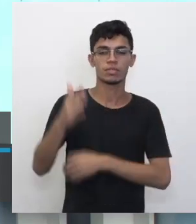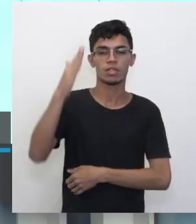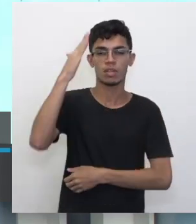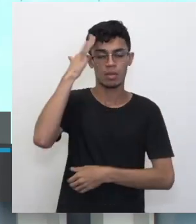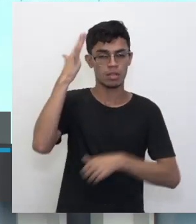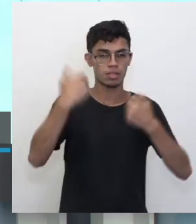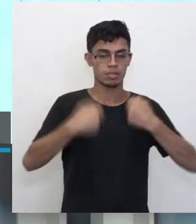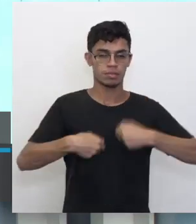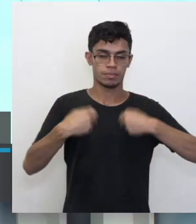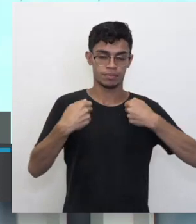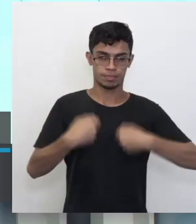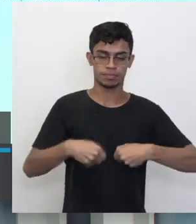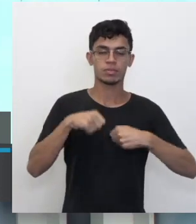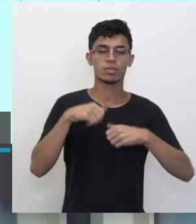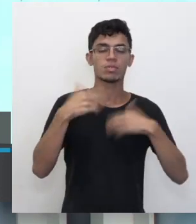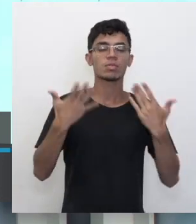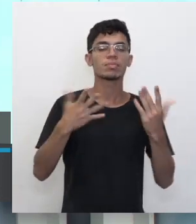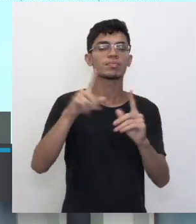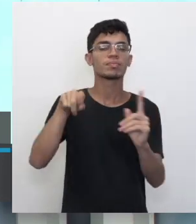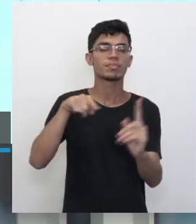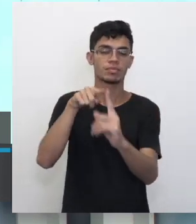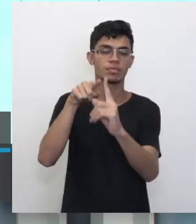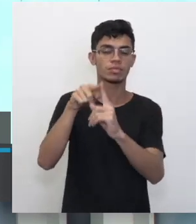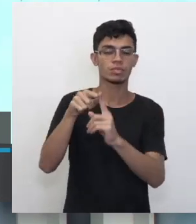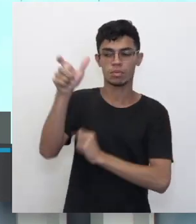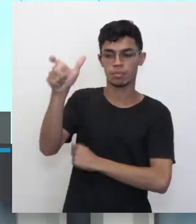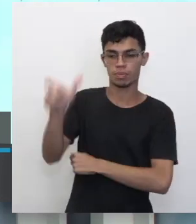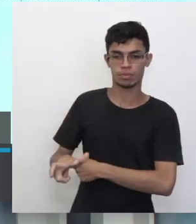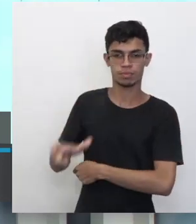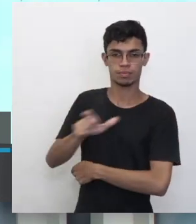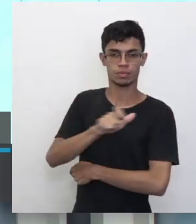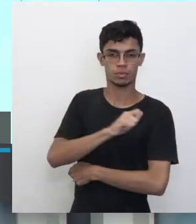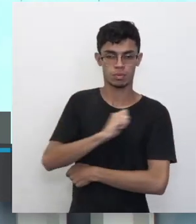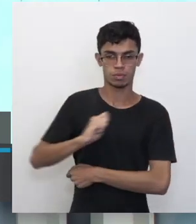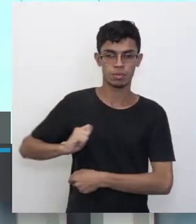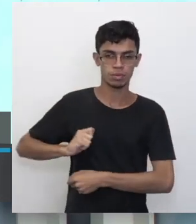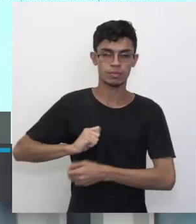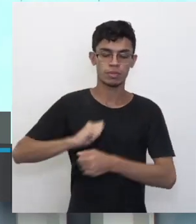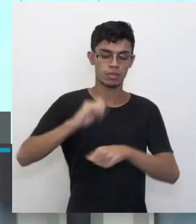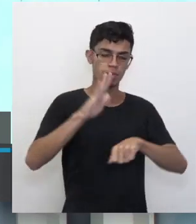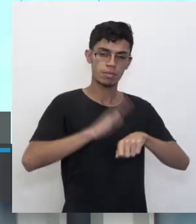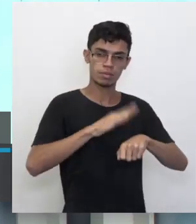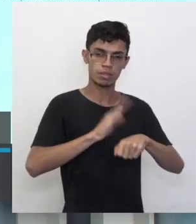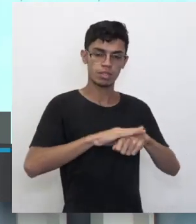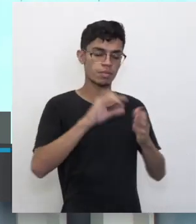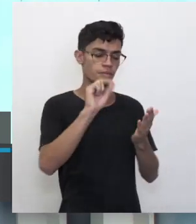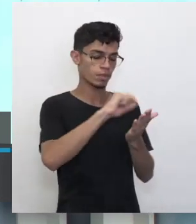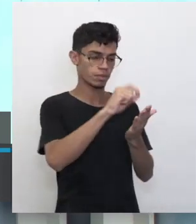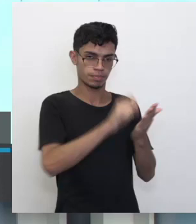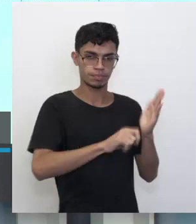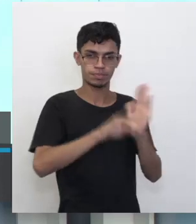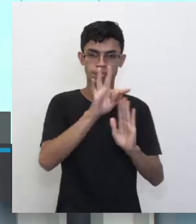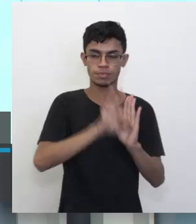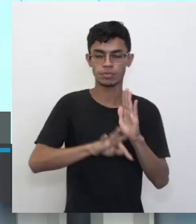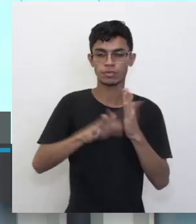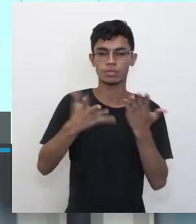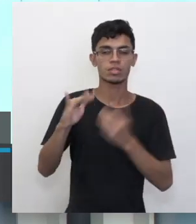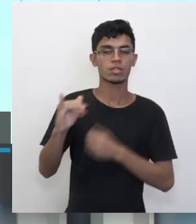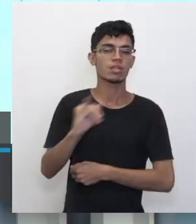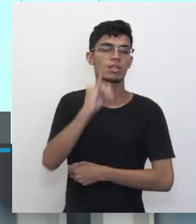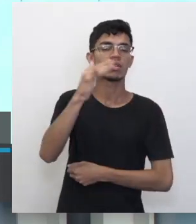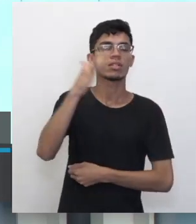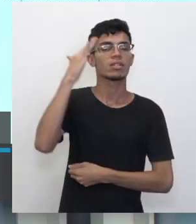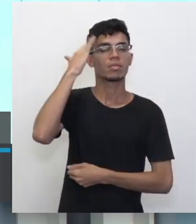qual é a intenção do autor quando escreve alguma coisa. Então é importantíssimo saber basicamente